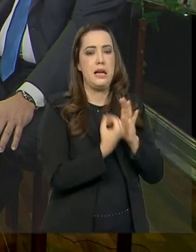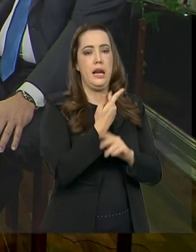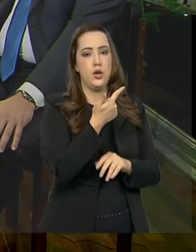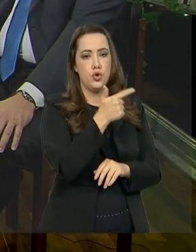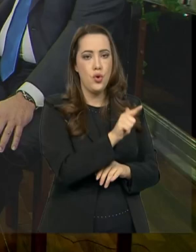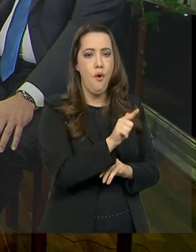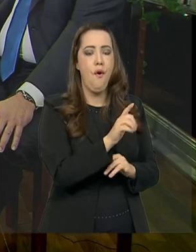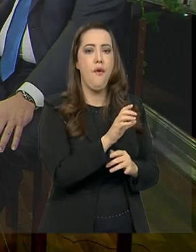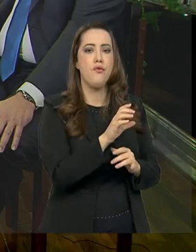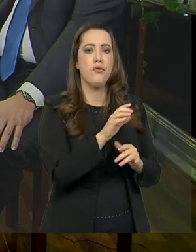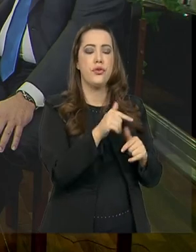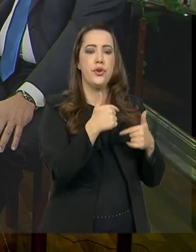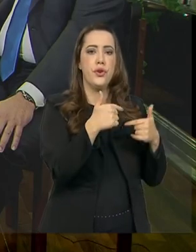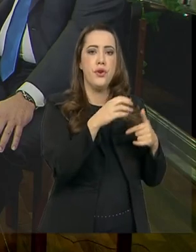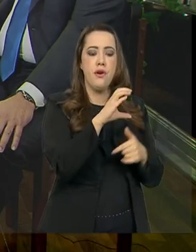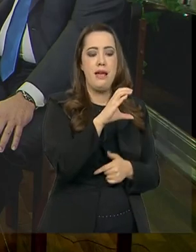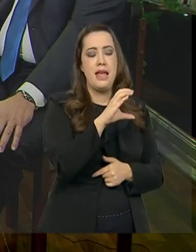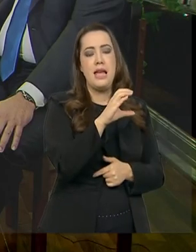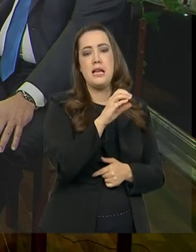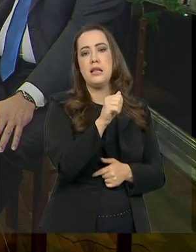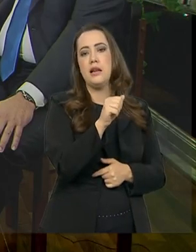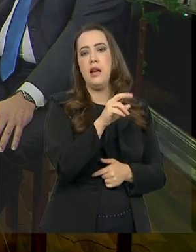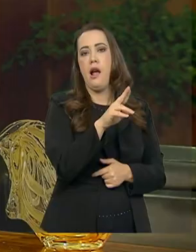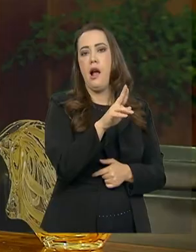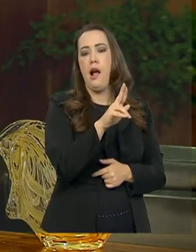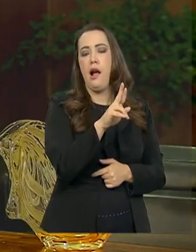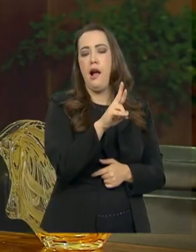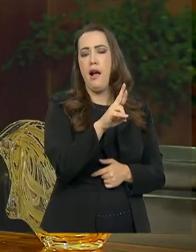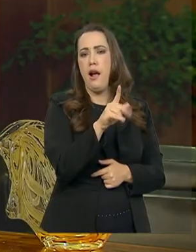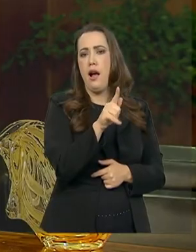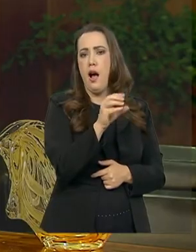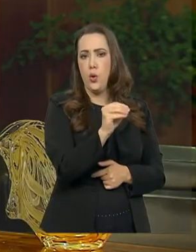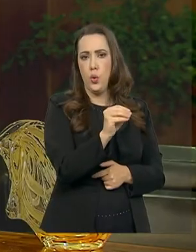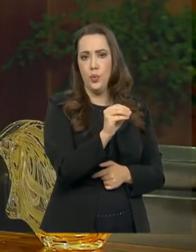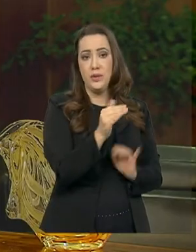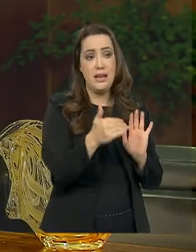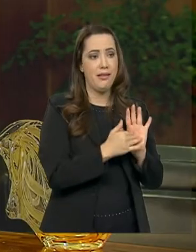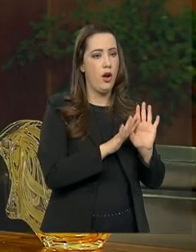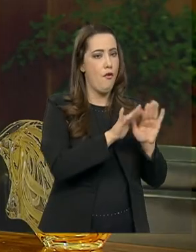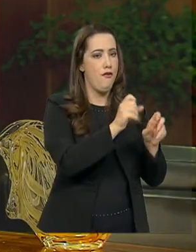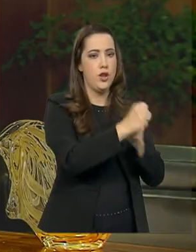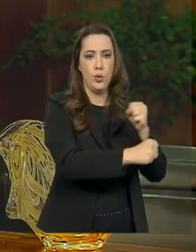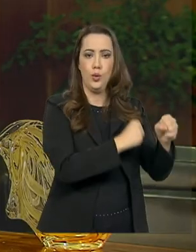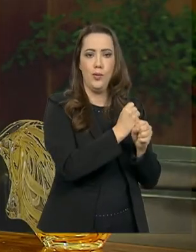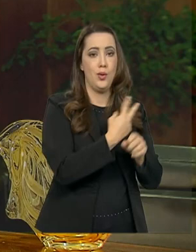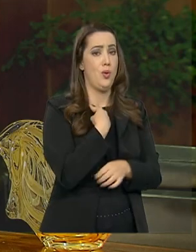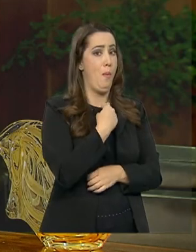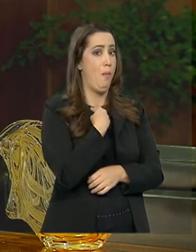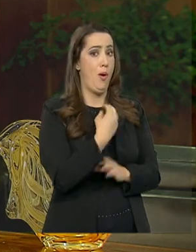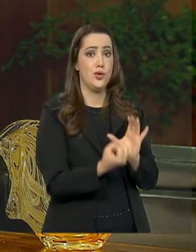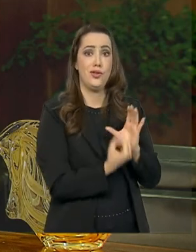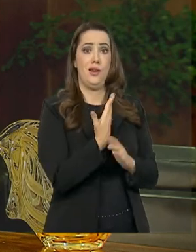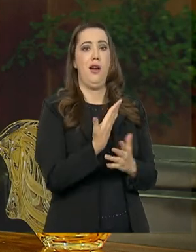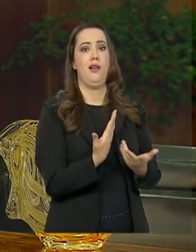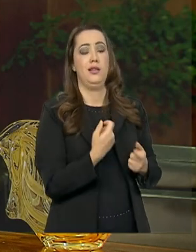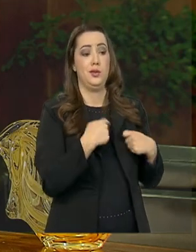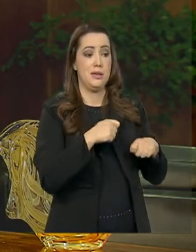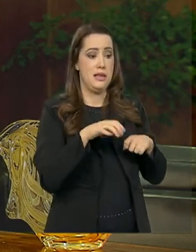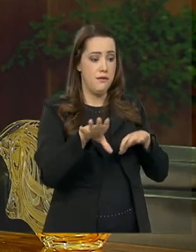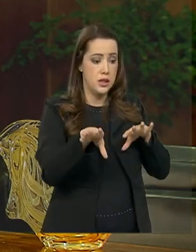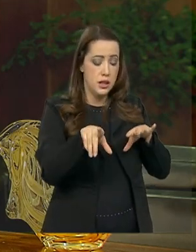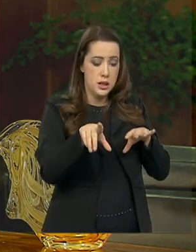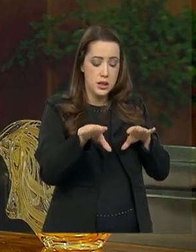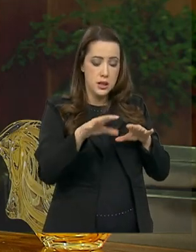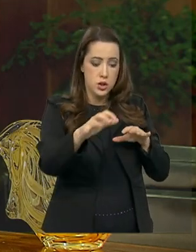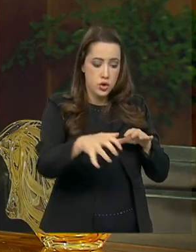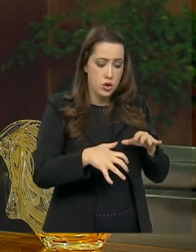lei que impede isso até o final do ano que vem. Não podemos criar mais cargos, nós teríamos que tirar cargos já existentes de alguns